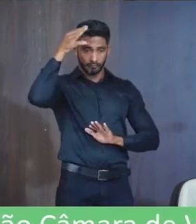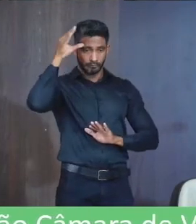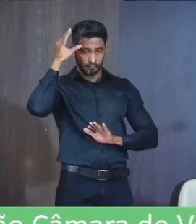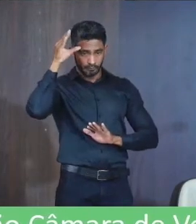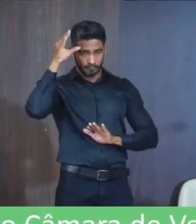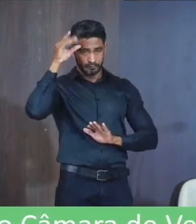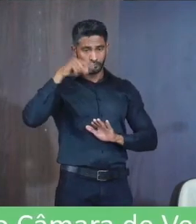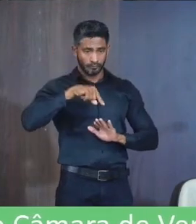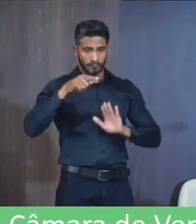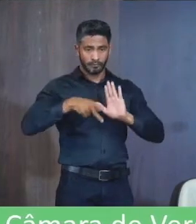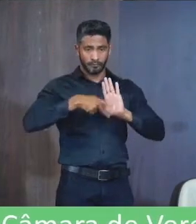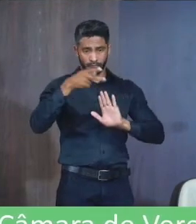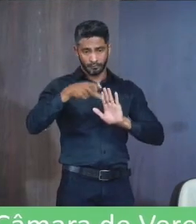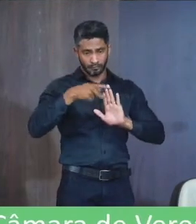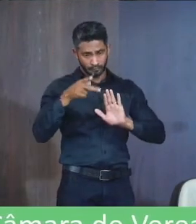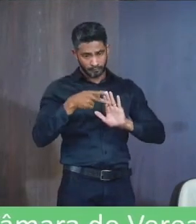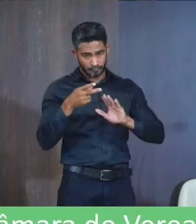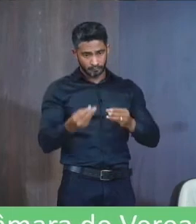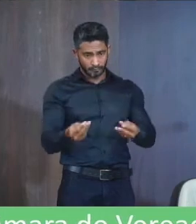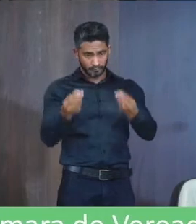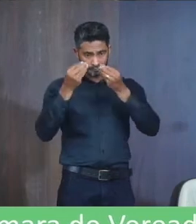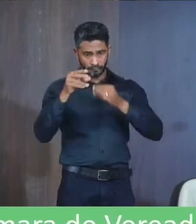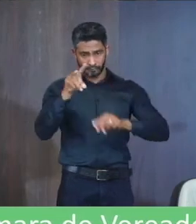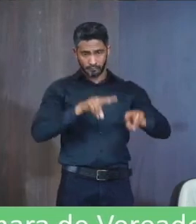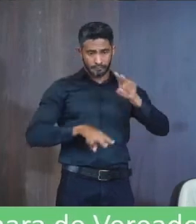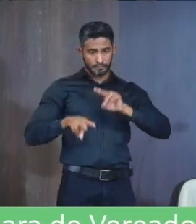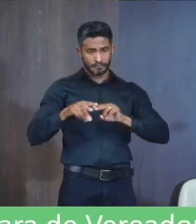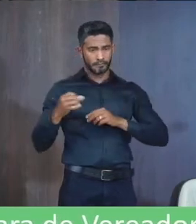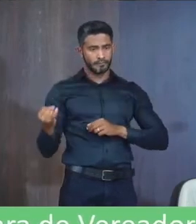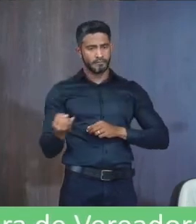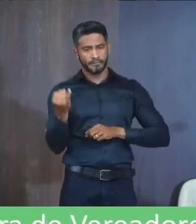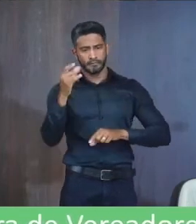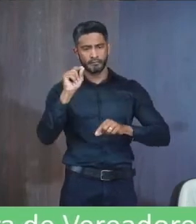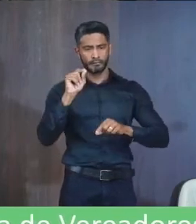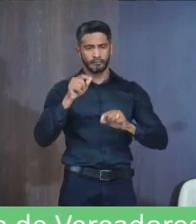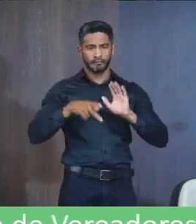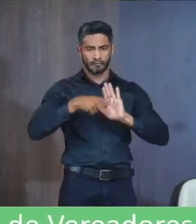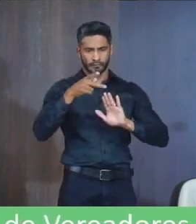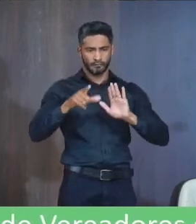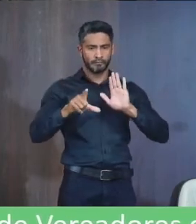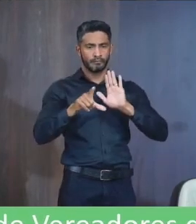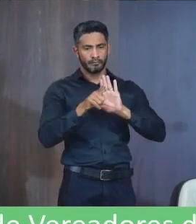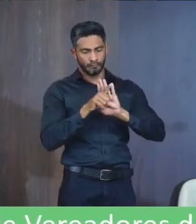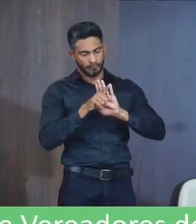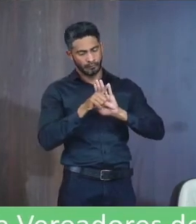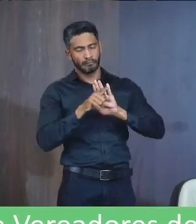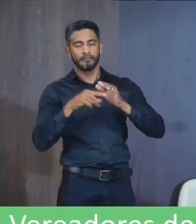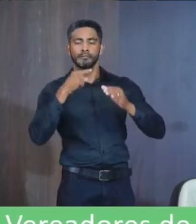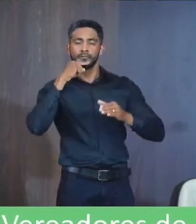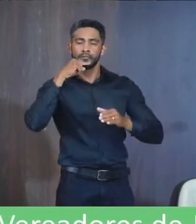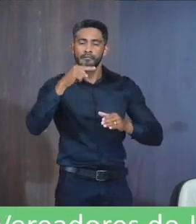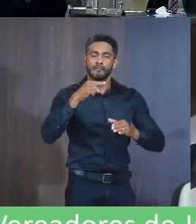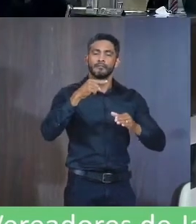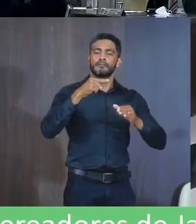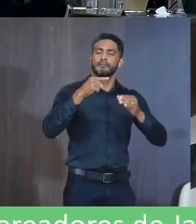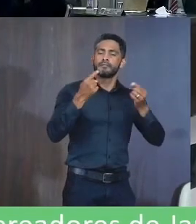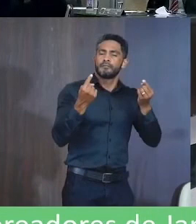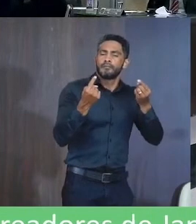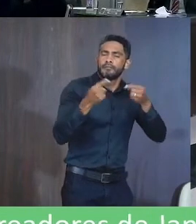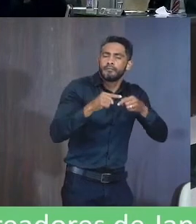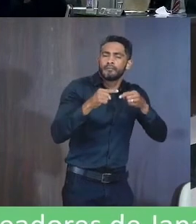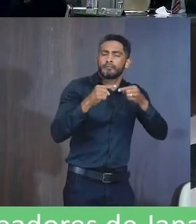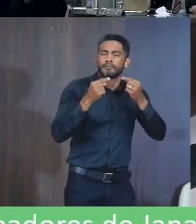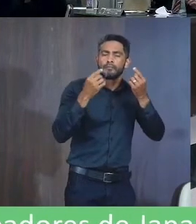Veio o projeto Para análise Fundamentação O projeto de lei Institui a semana Municipal de combate A